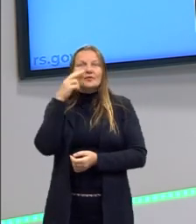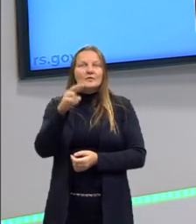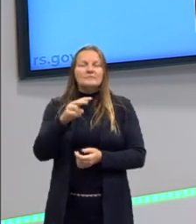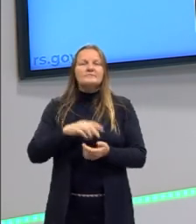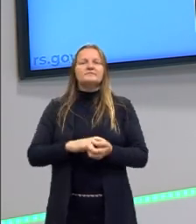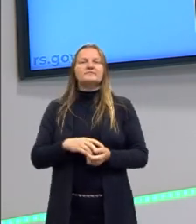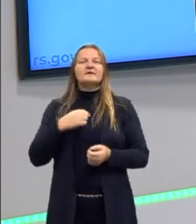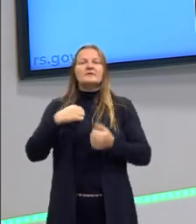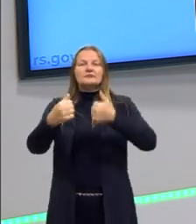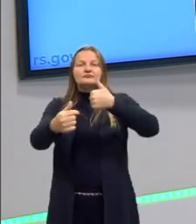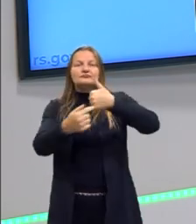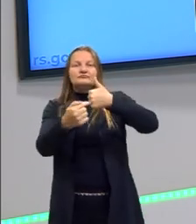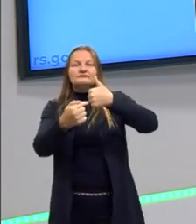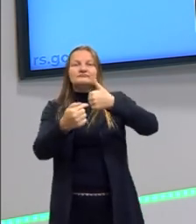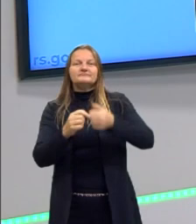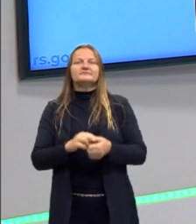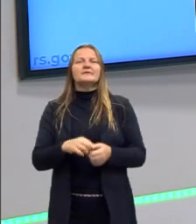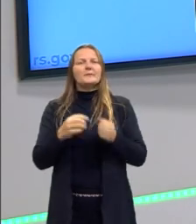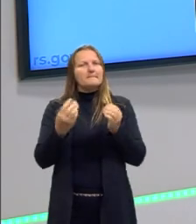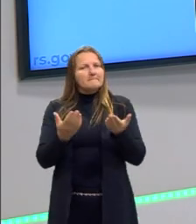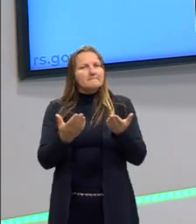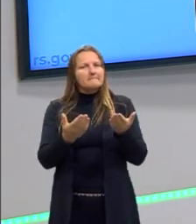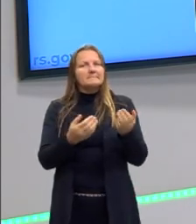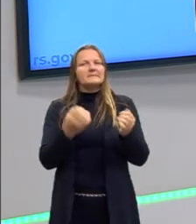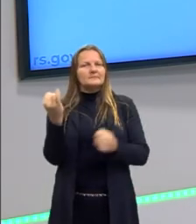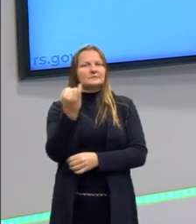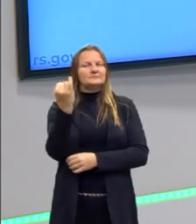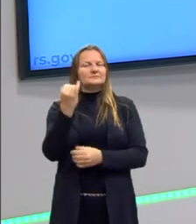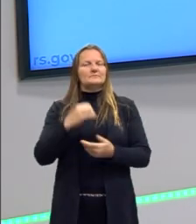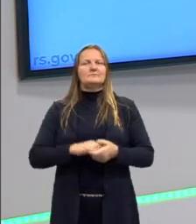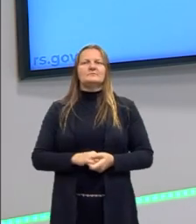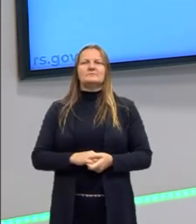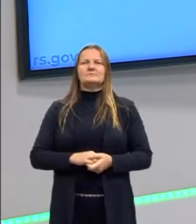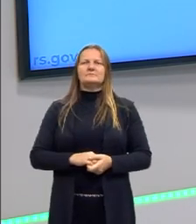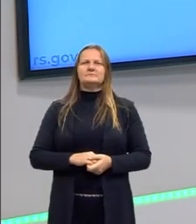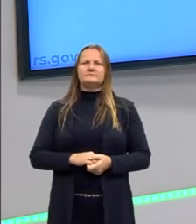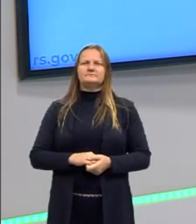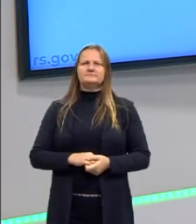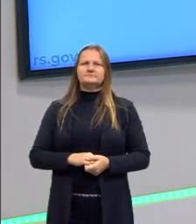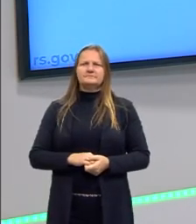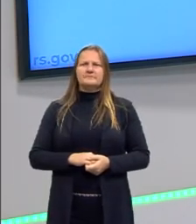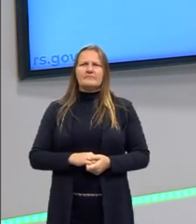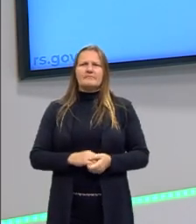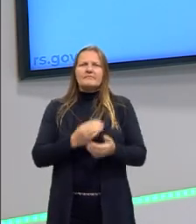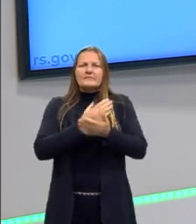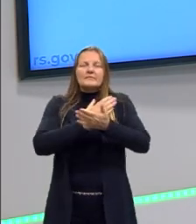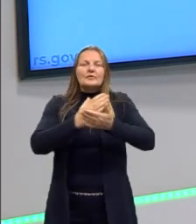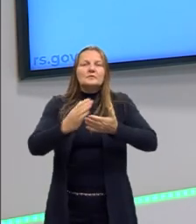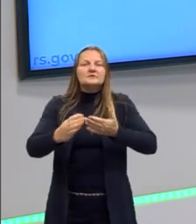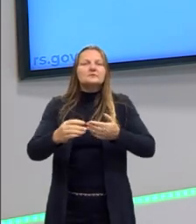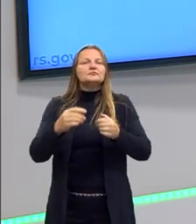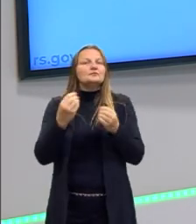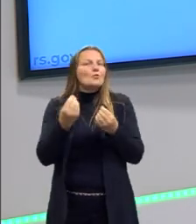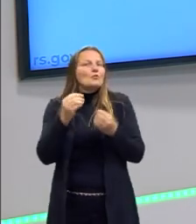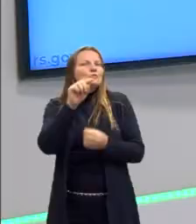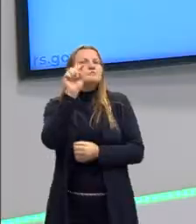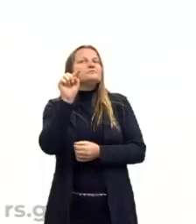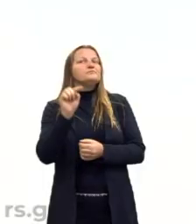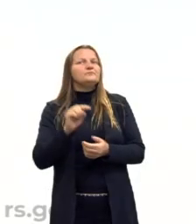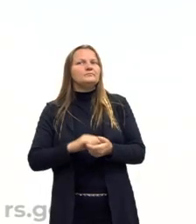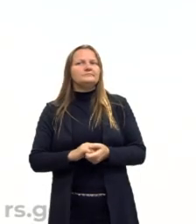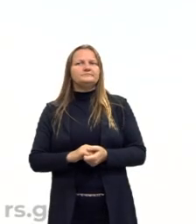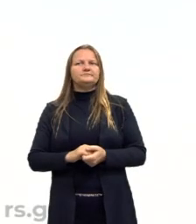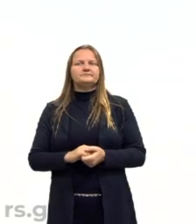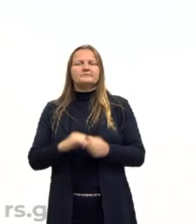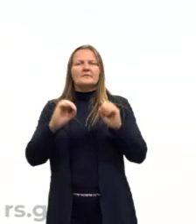vá lá e dê um like, dá uma curtidinha para nós, que isso é muito importante. Vamos começar, então, problematizando a nossa aula, claro.